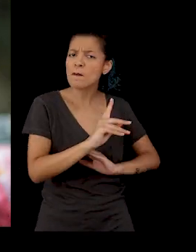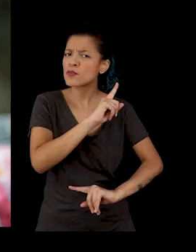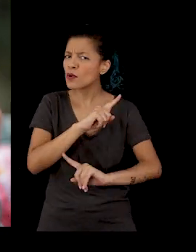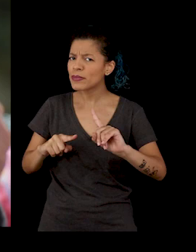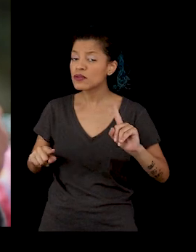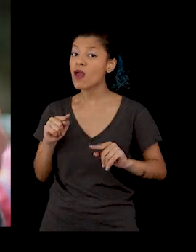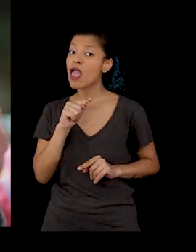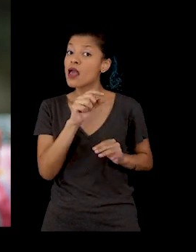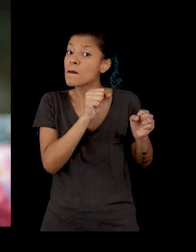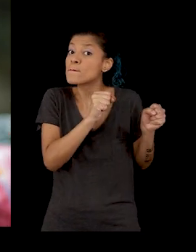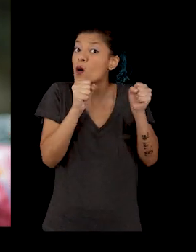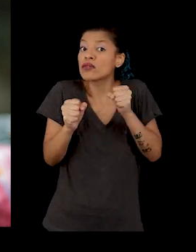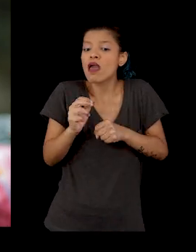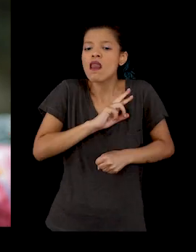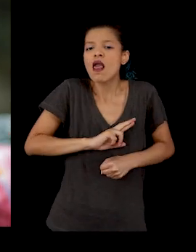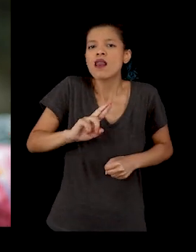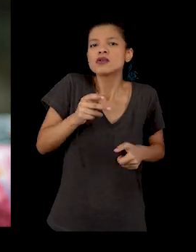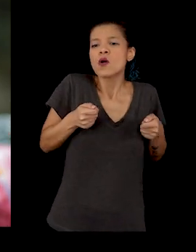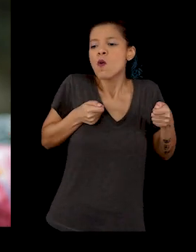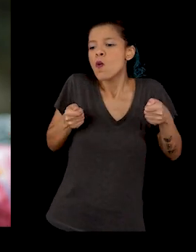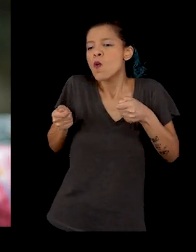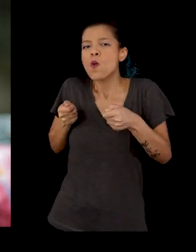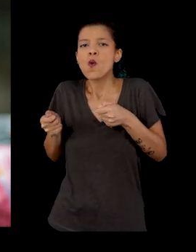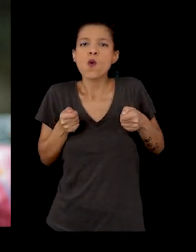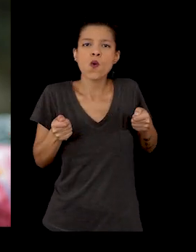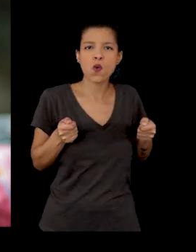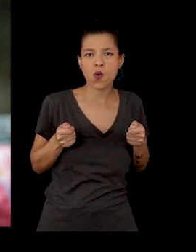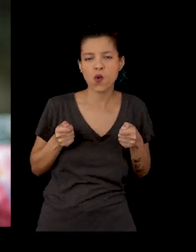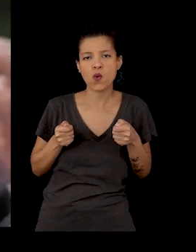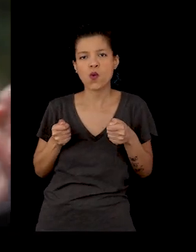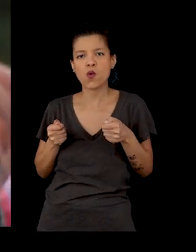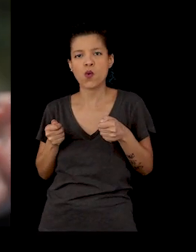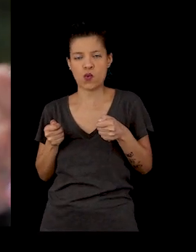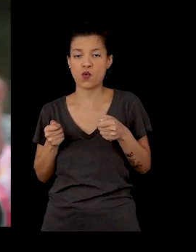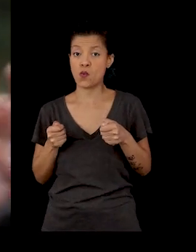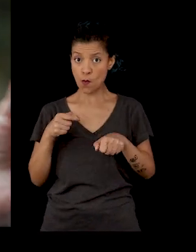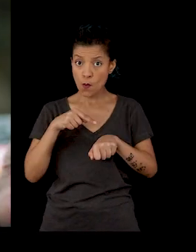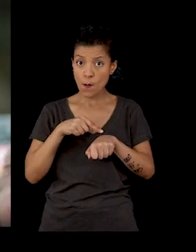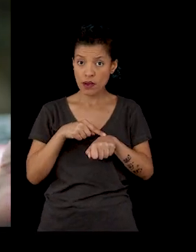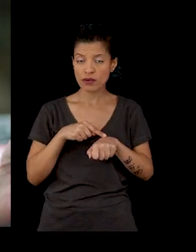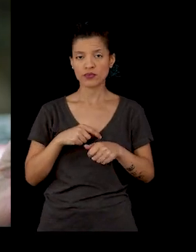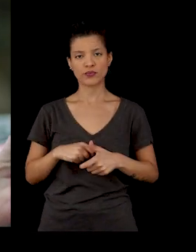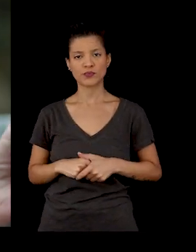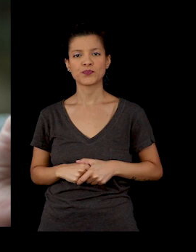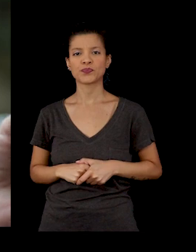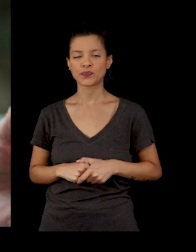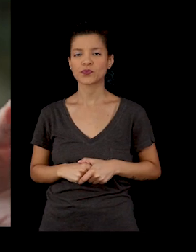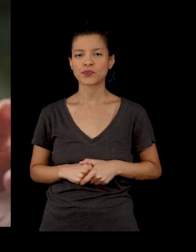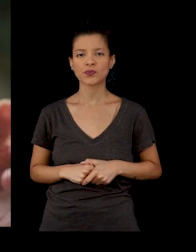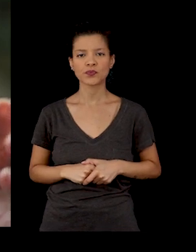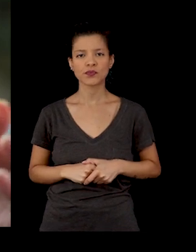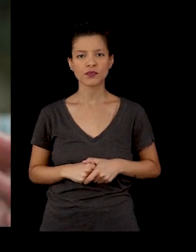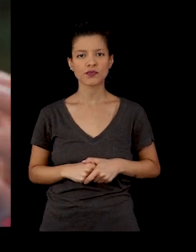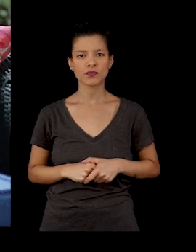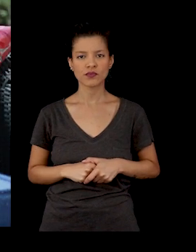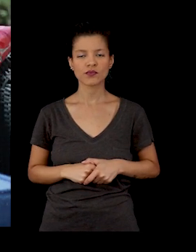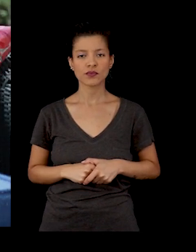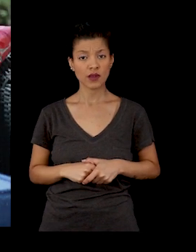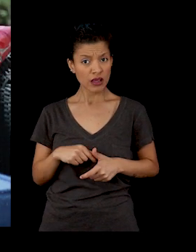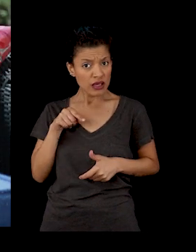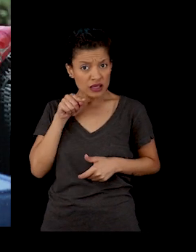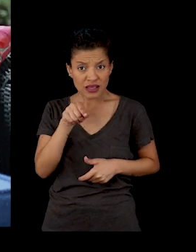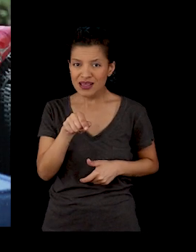que estavam dominando a religião naquele momento. Então,